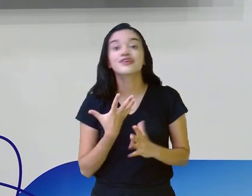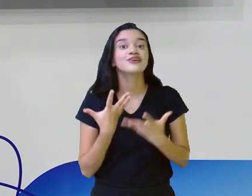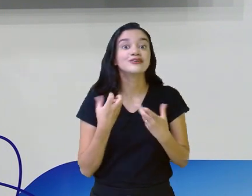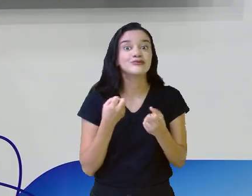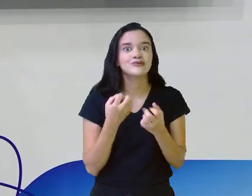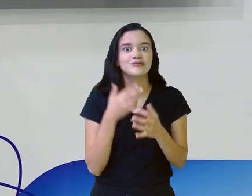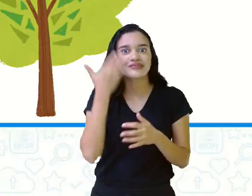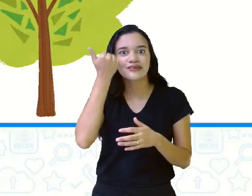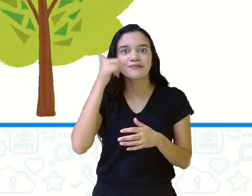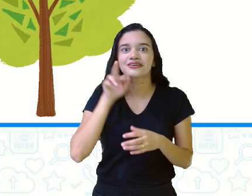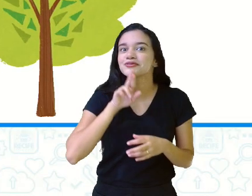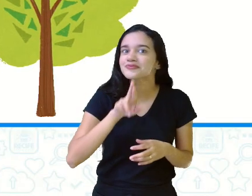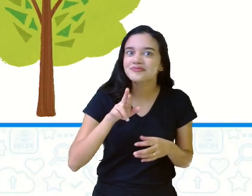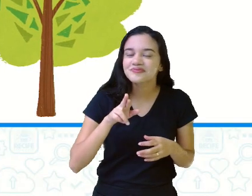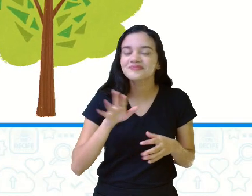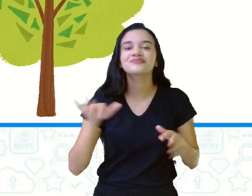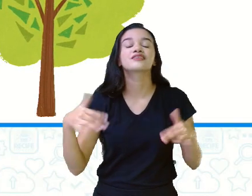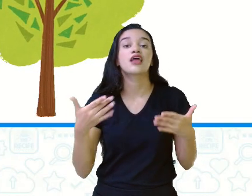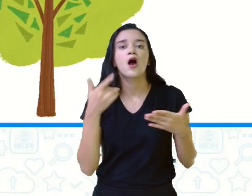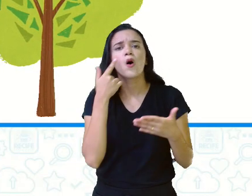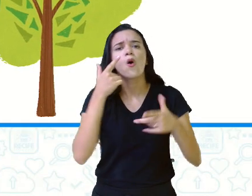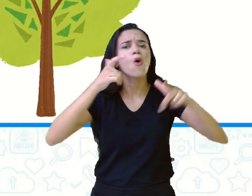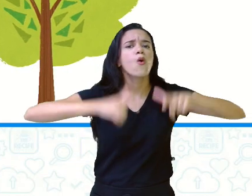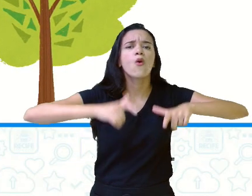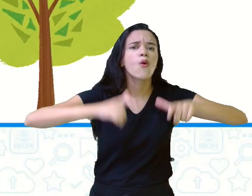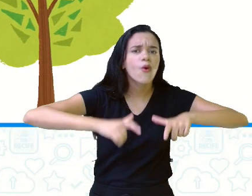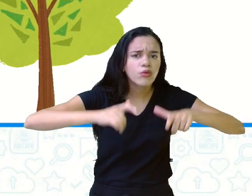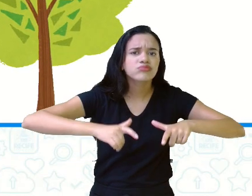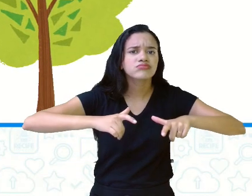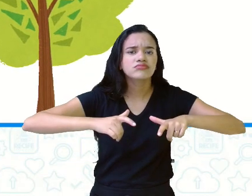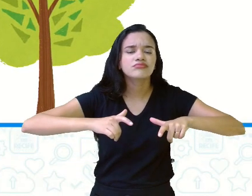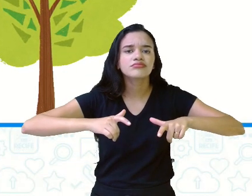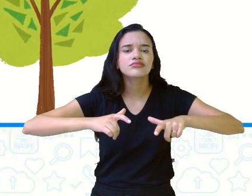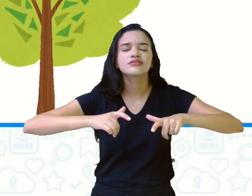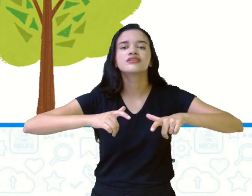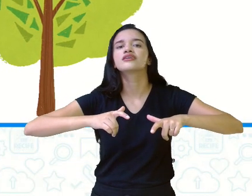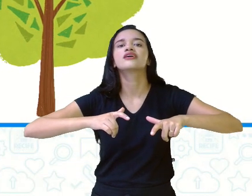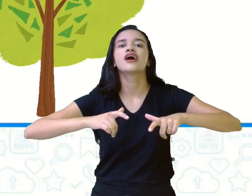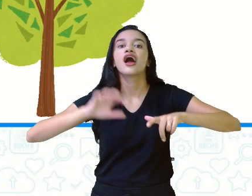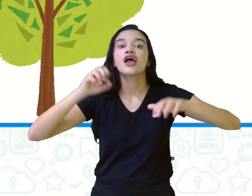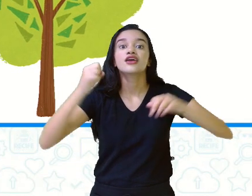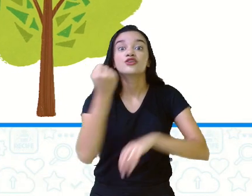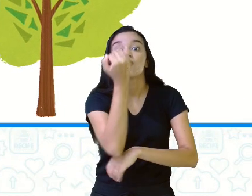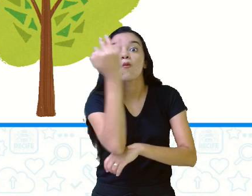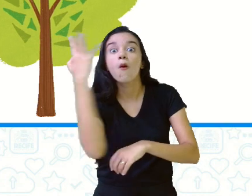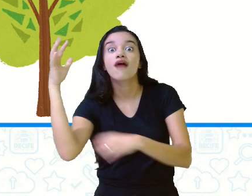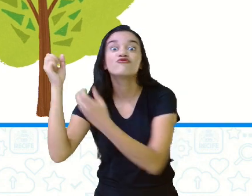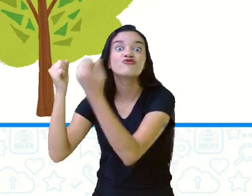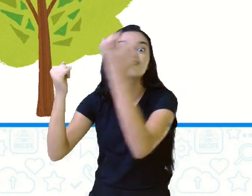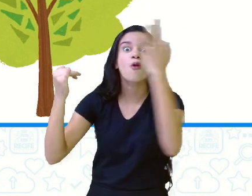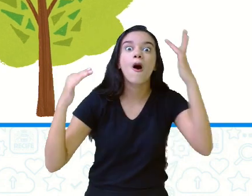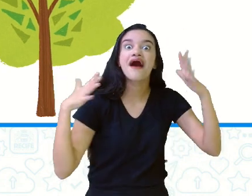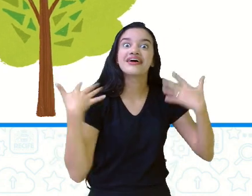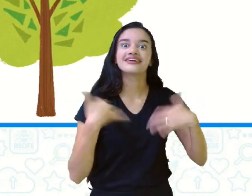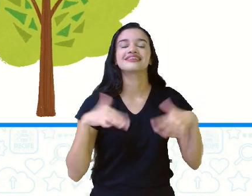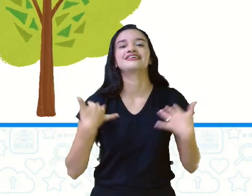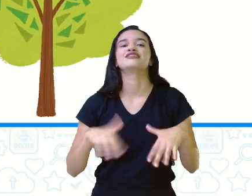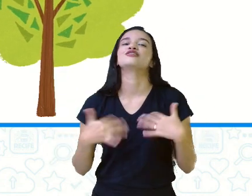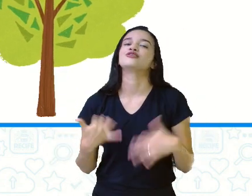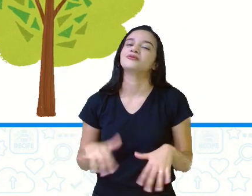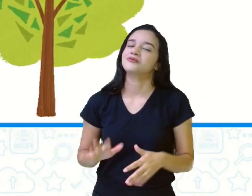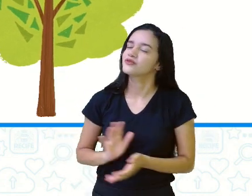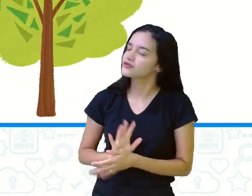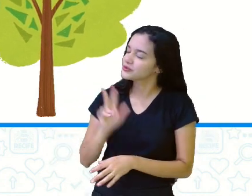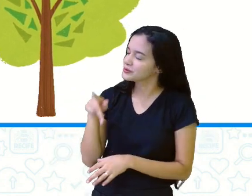lá saber a resposta. Onde isso ocorreu? Ocorreu em uma floresta, não foi, professora